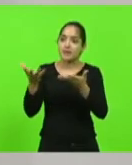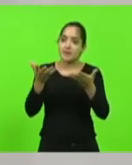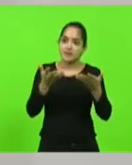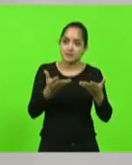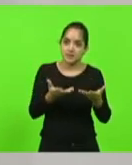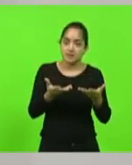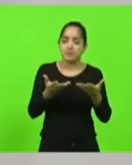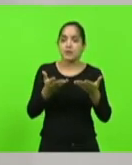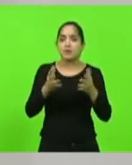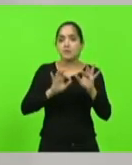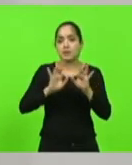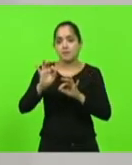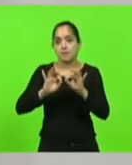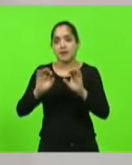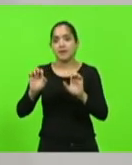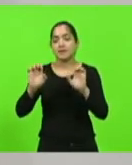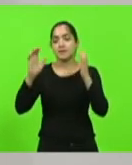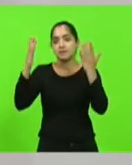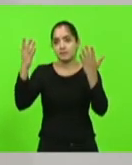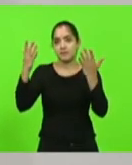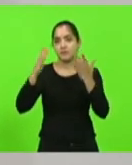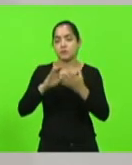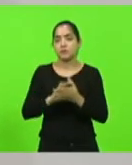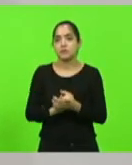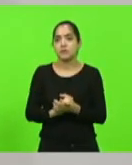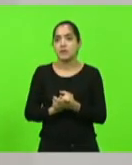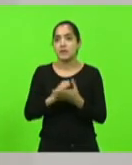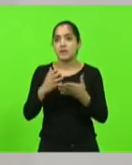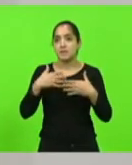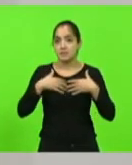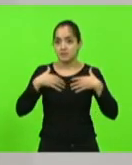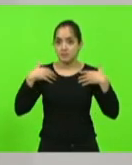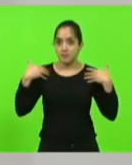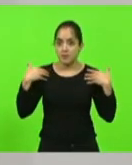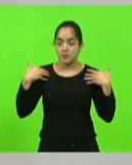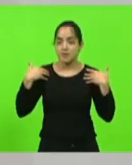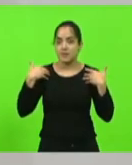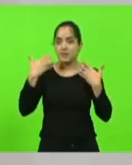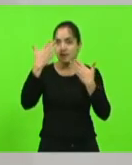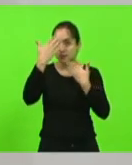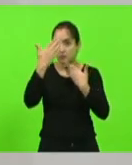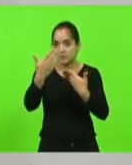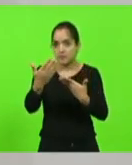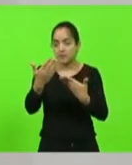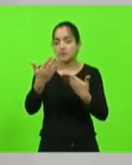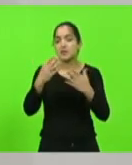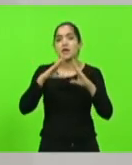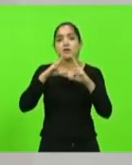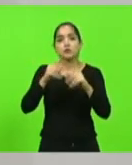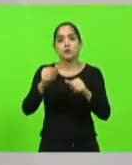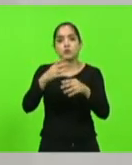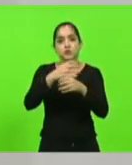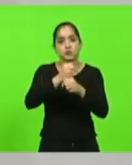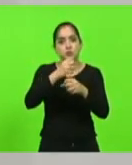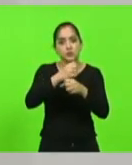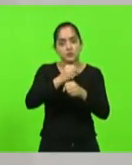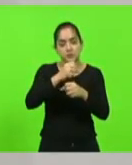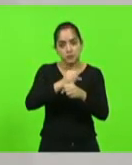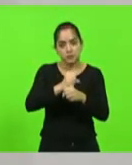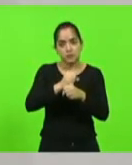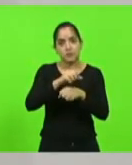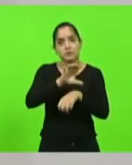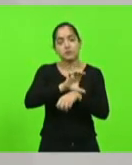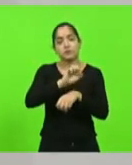evento nacional aqui. Mas a minha homenagem, a minha gratidão a todos os contadores e contadoras do Estado de Santa